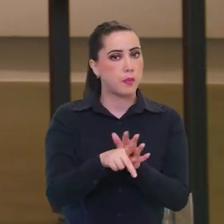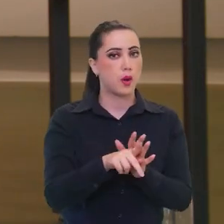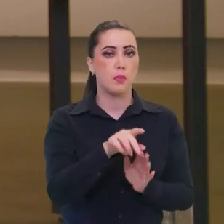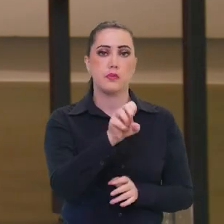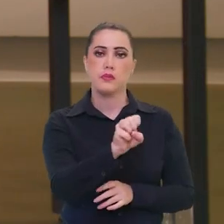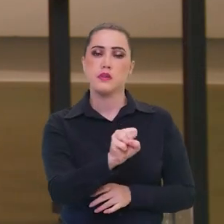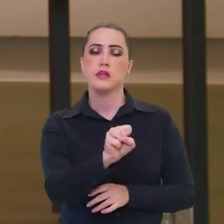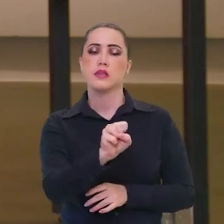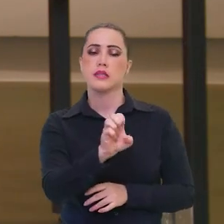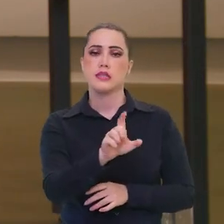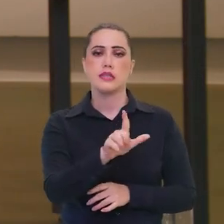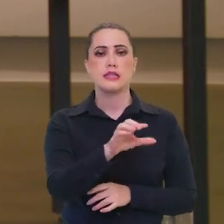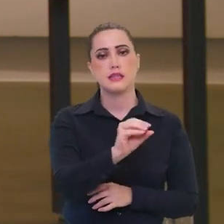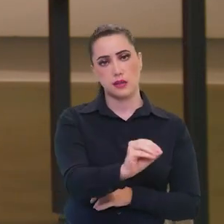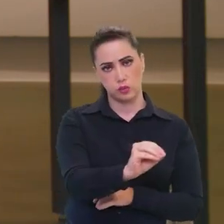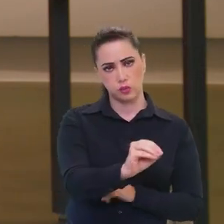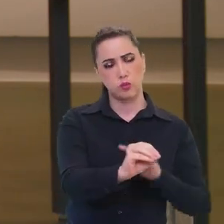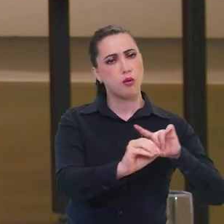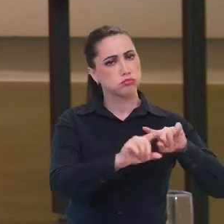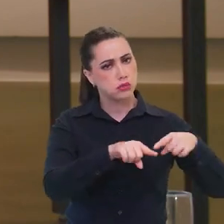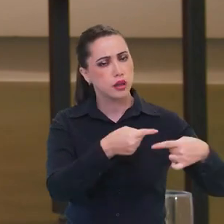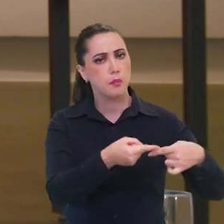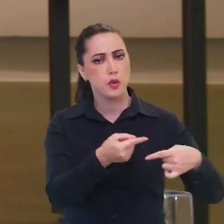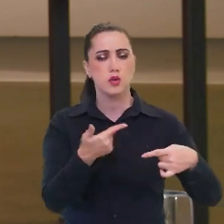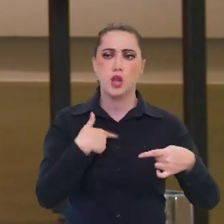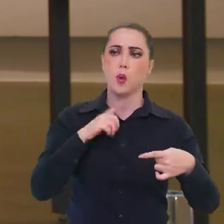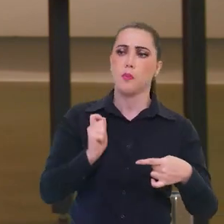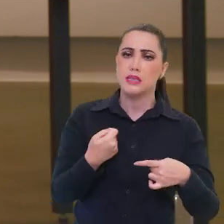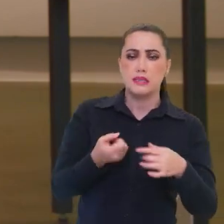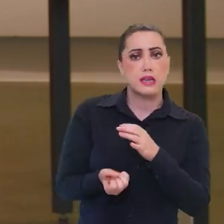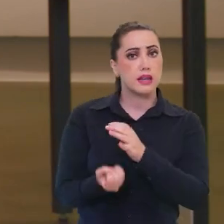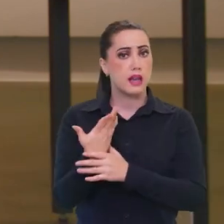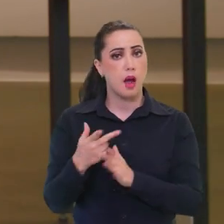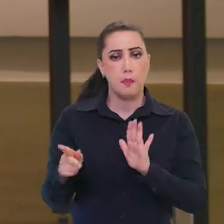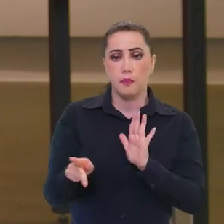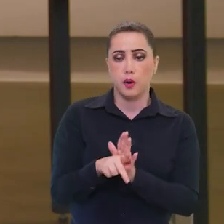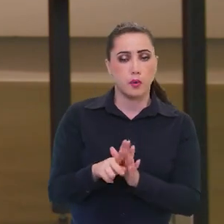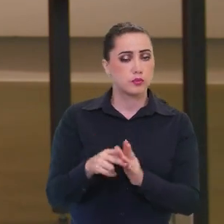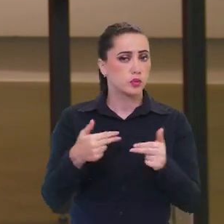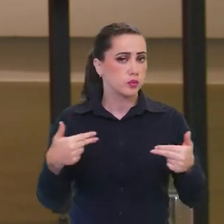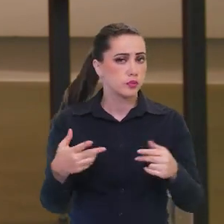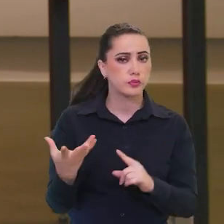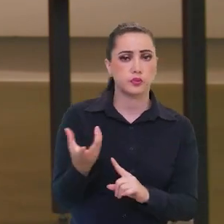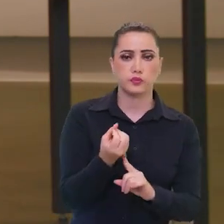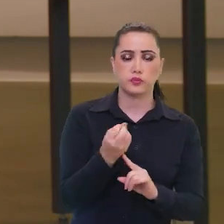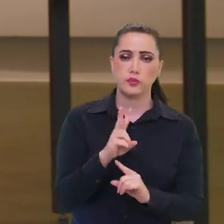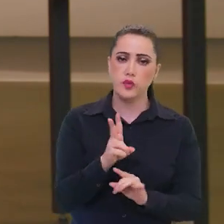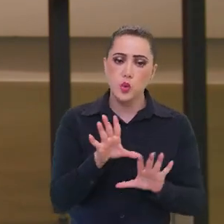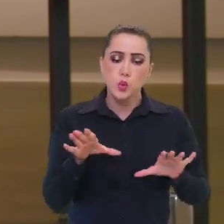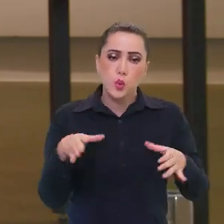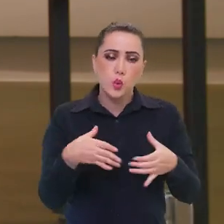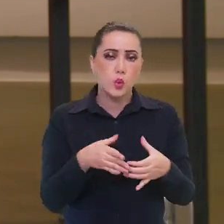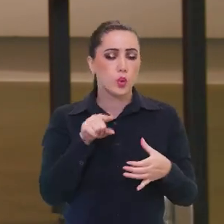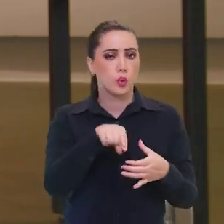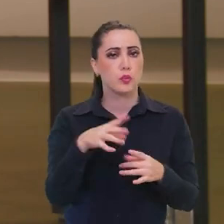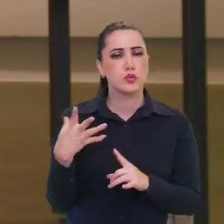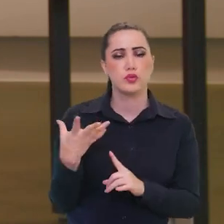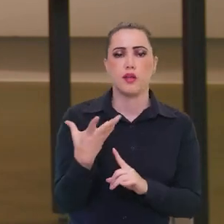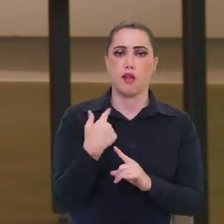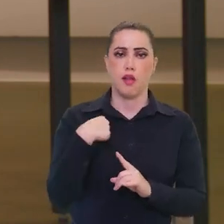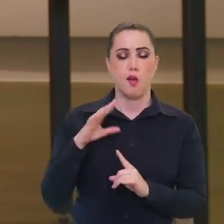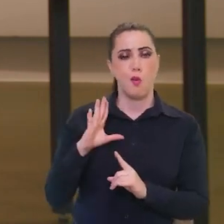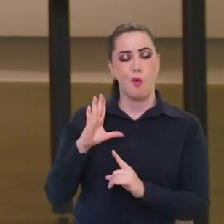esse próprio selo, né? E outras e outras coisas que eu tive que bancar, eu venho sempre do setor do artista